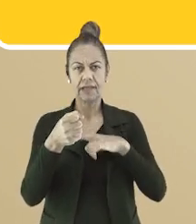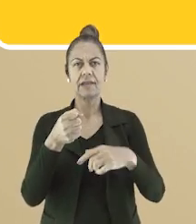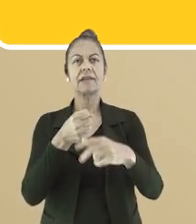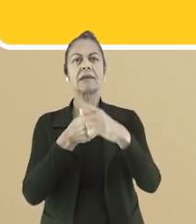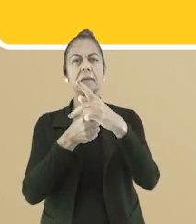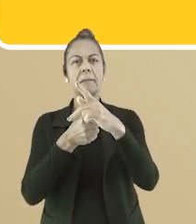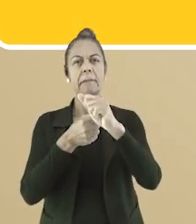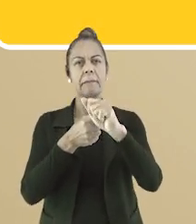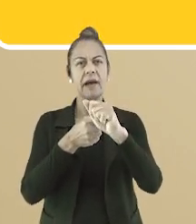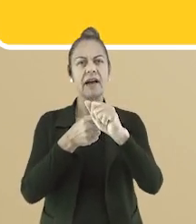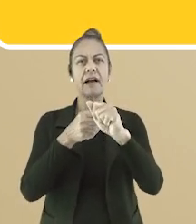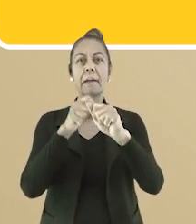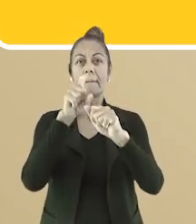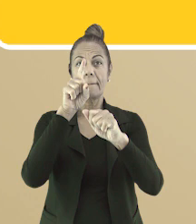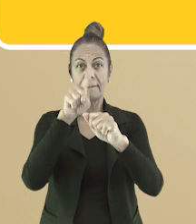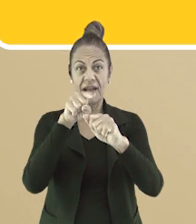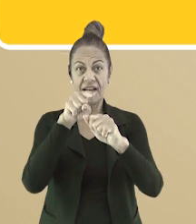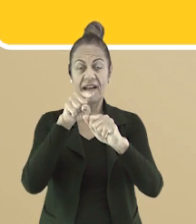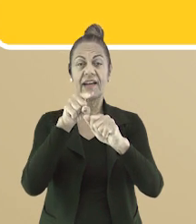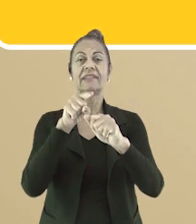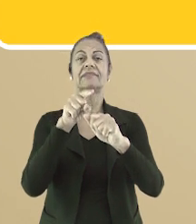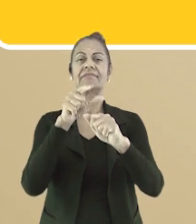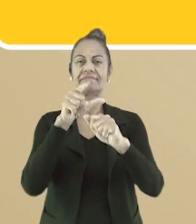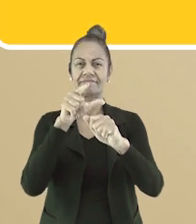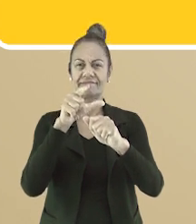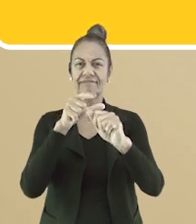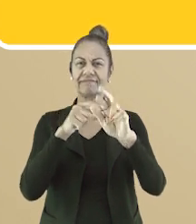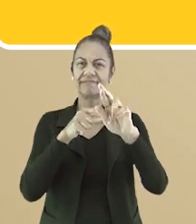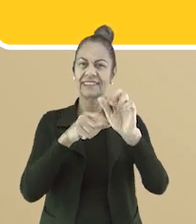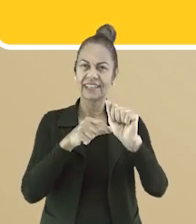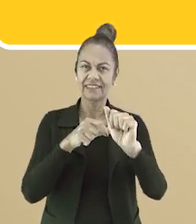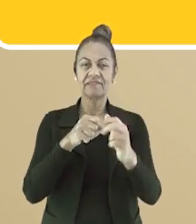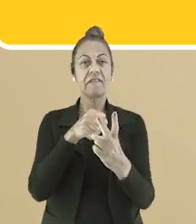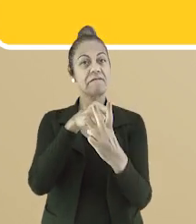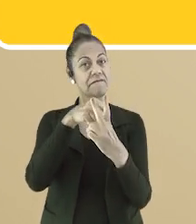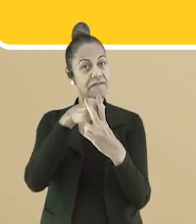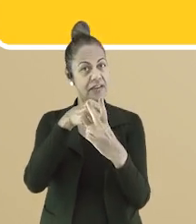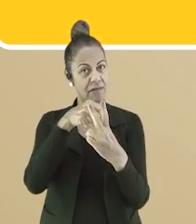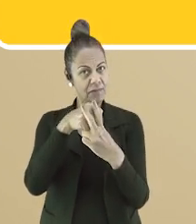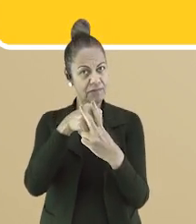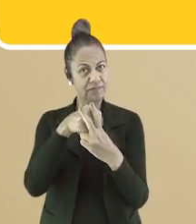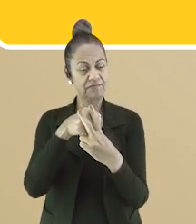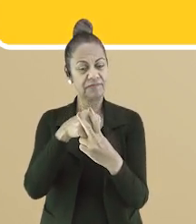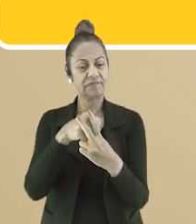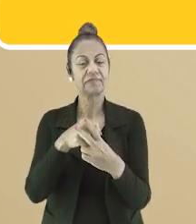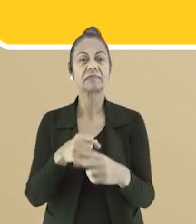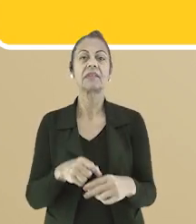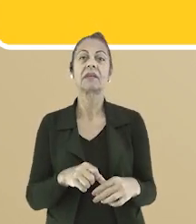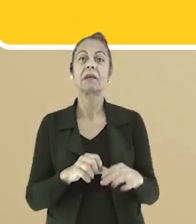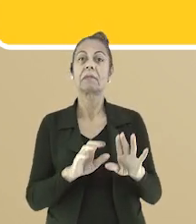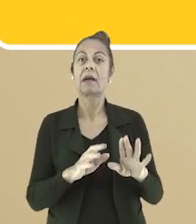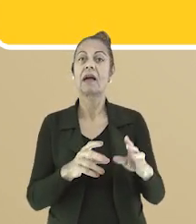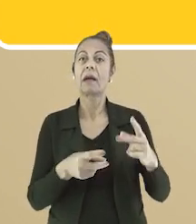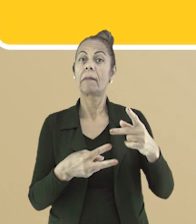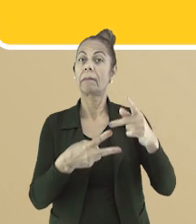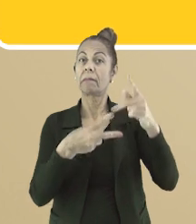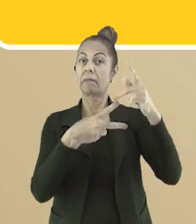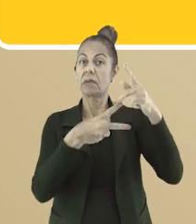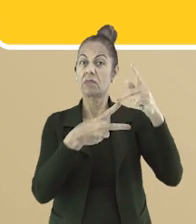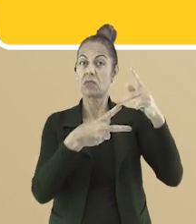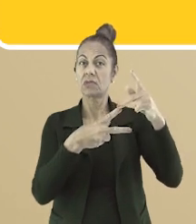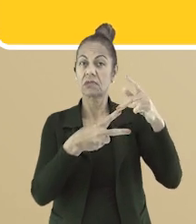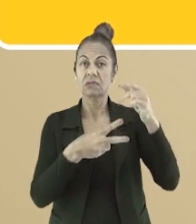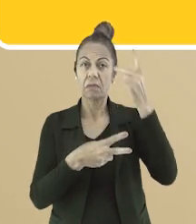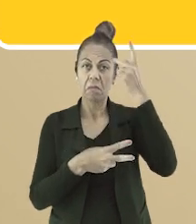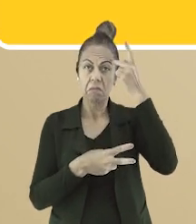agudo. Esse acento era utilizado para que, quando um leitor encontrasse essa palavra, soubesse diferenciar